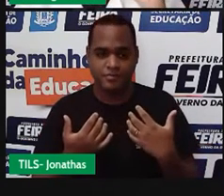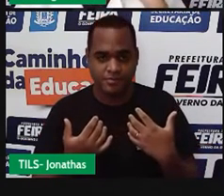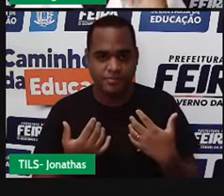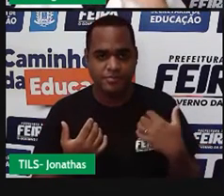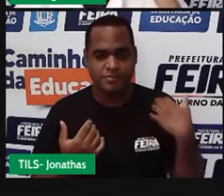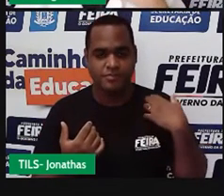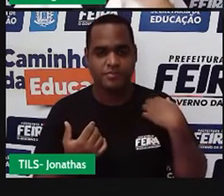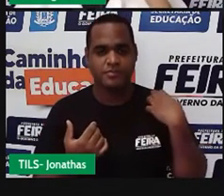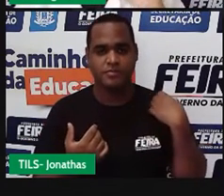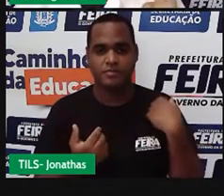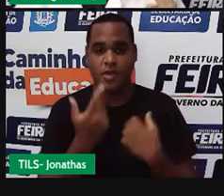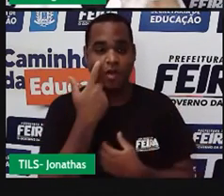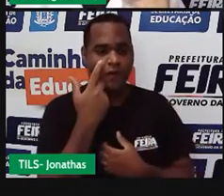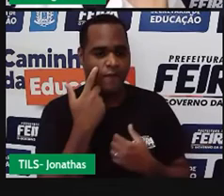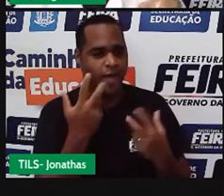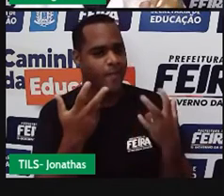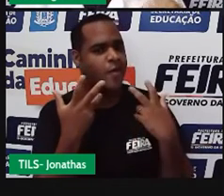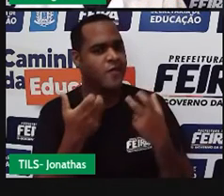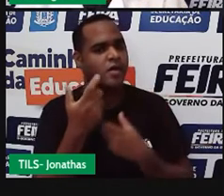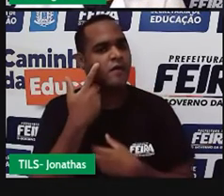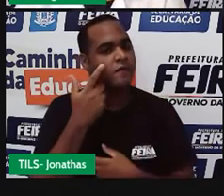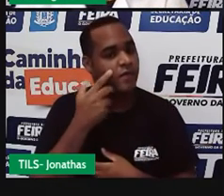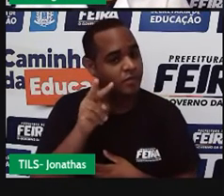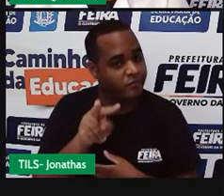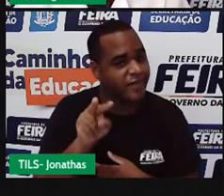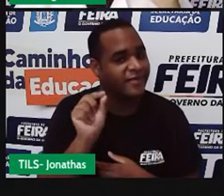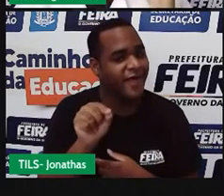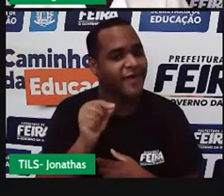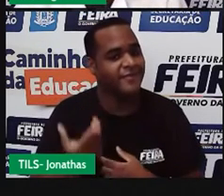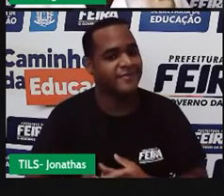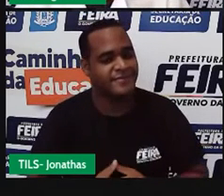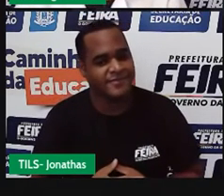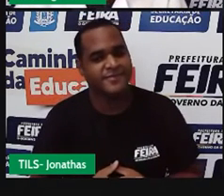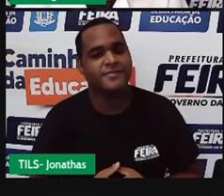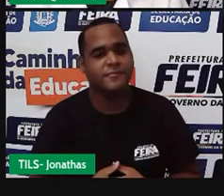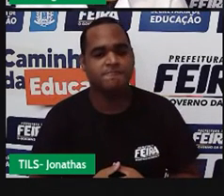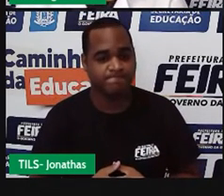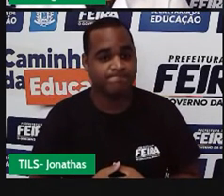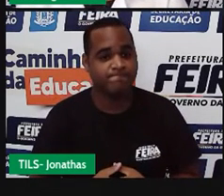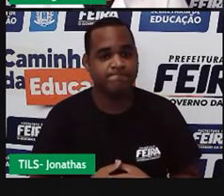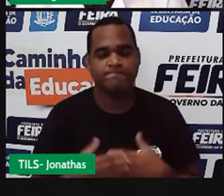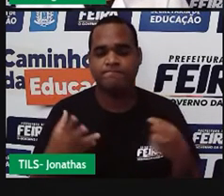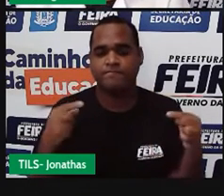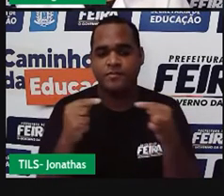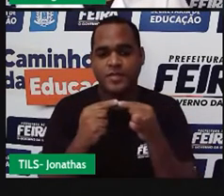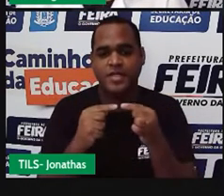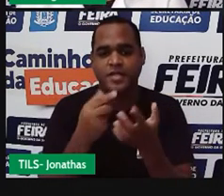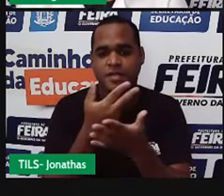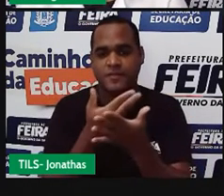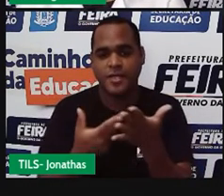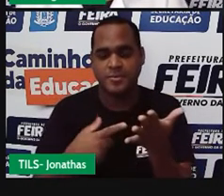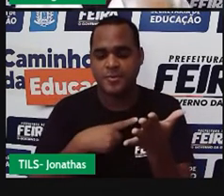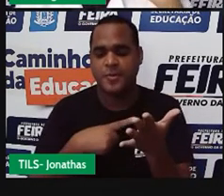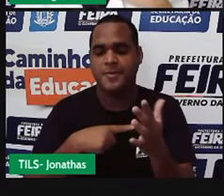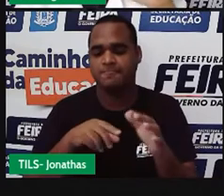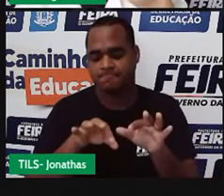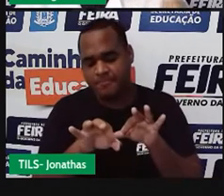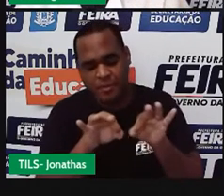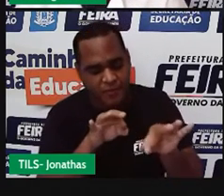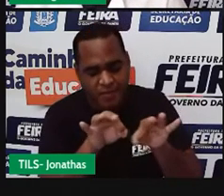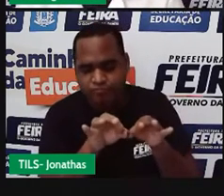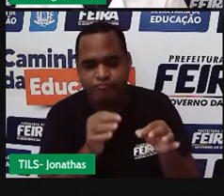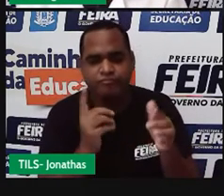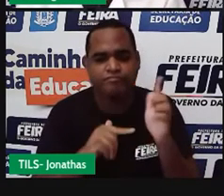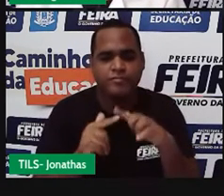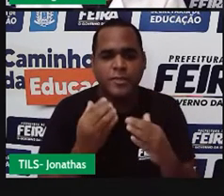Pega a visão aí. Certo? De que maneira é possível resolver a situação? Essa